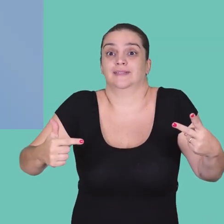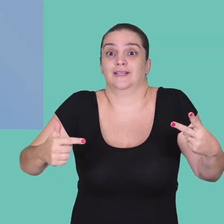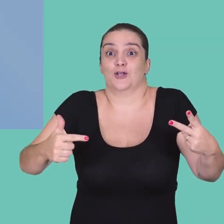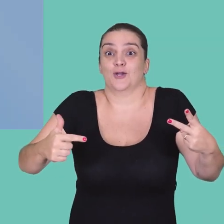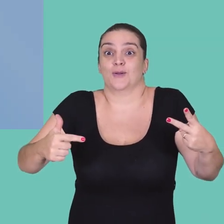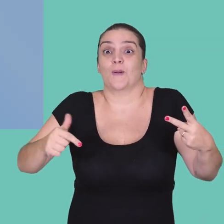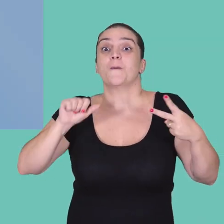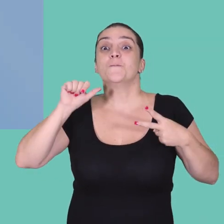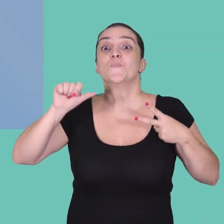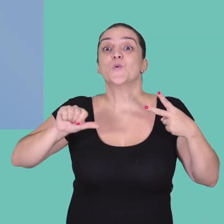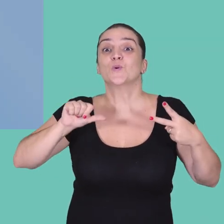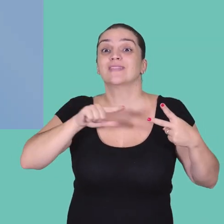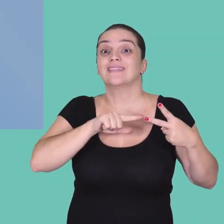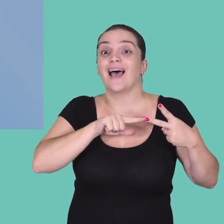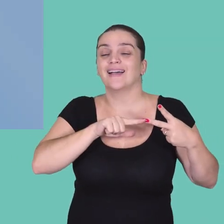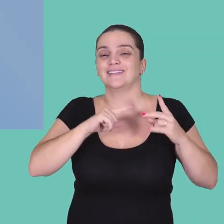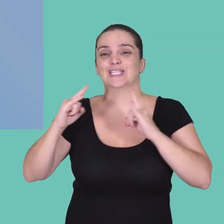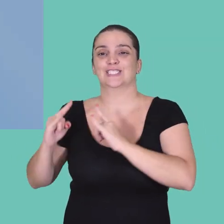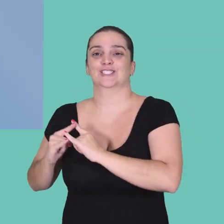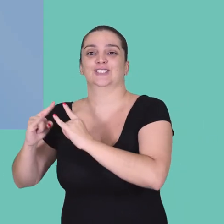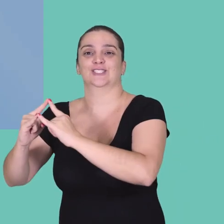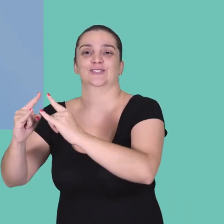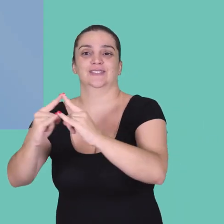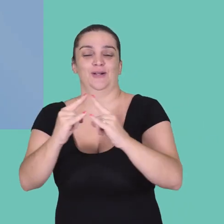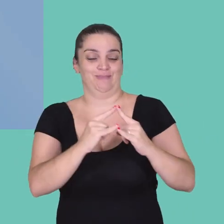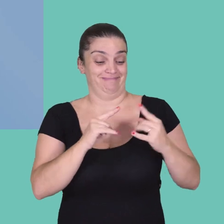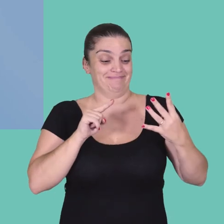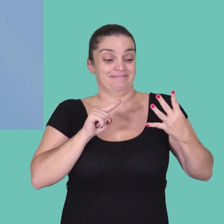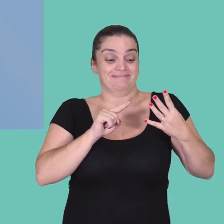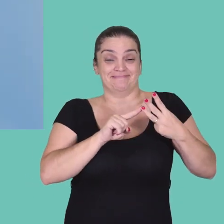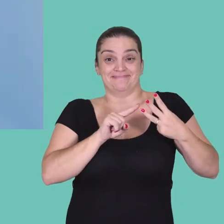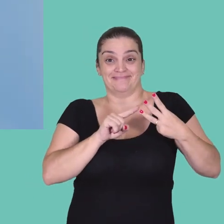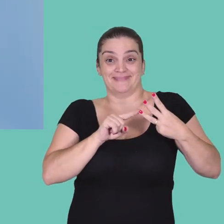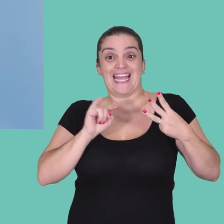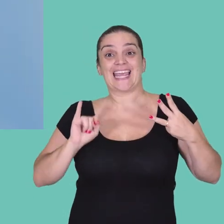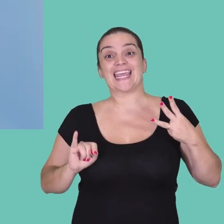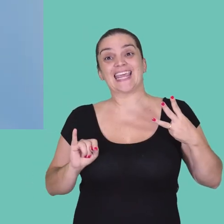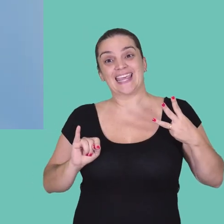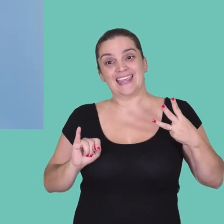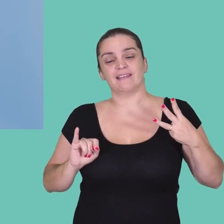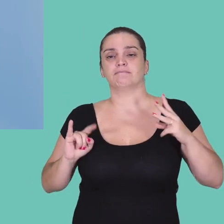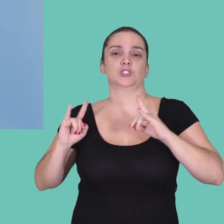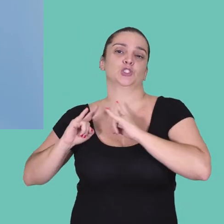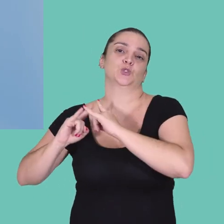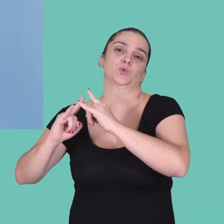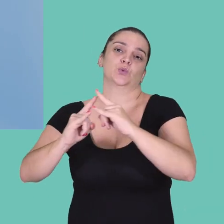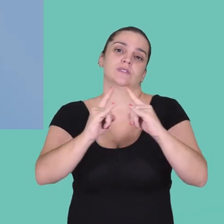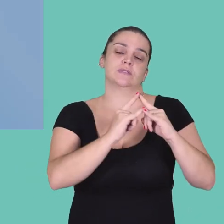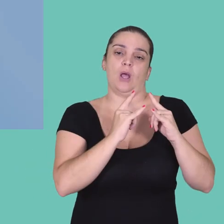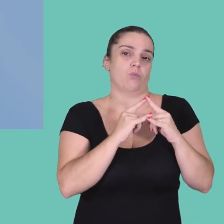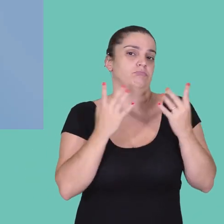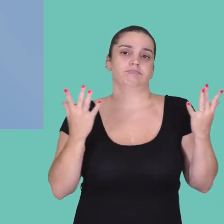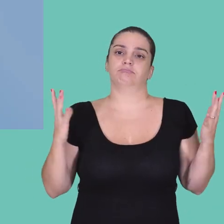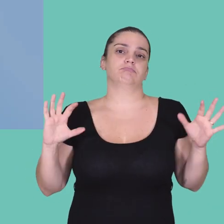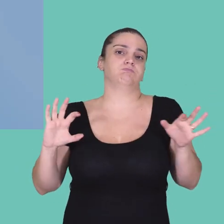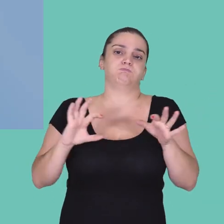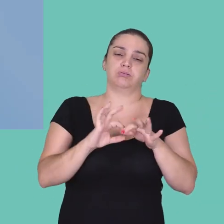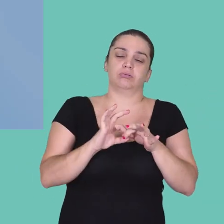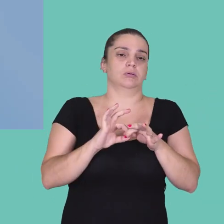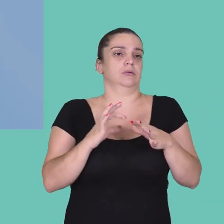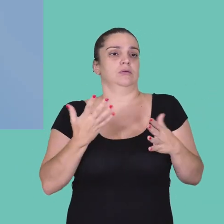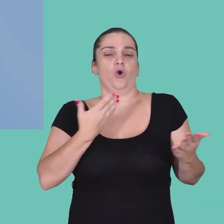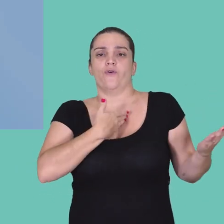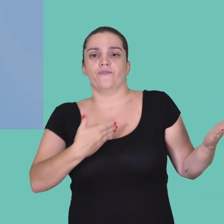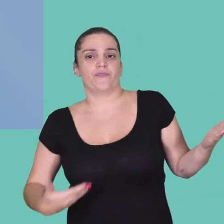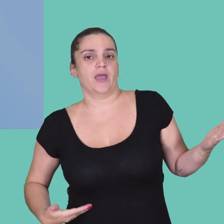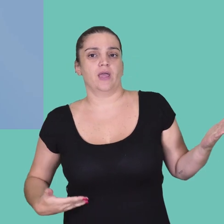instituições. Então, a nova letra I de instituições, sejam elas instituições públicas, privadas,